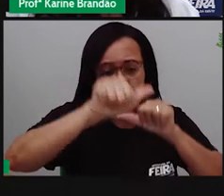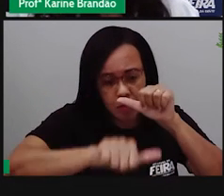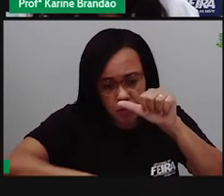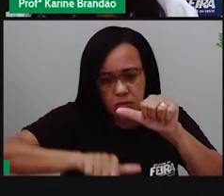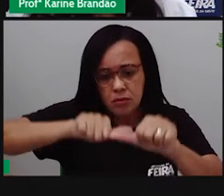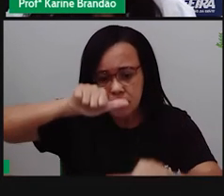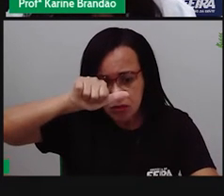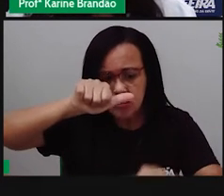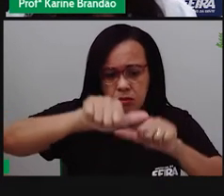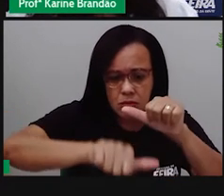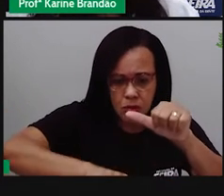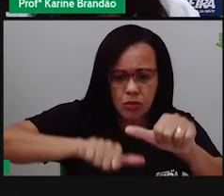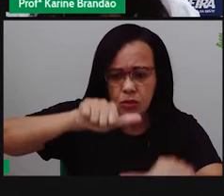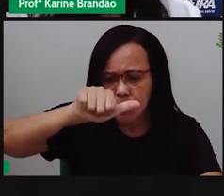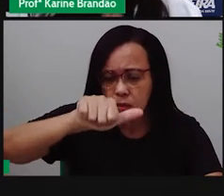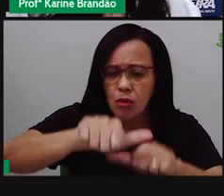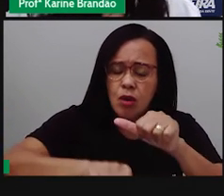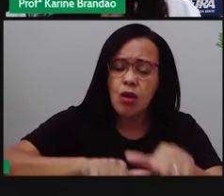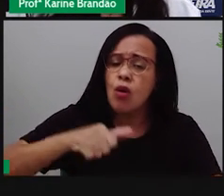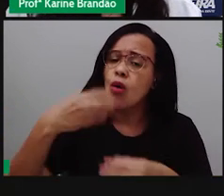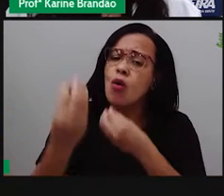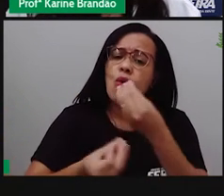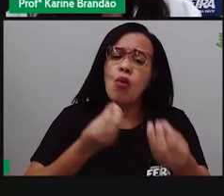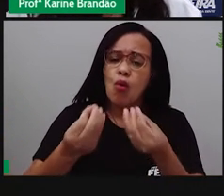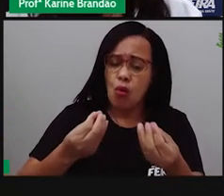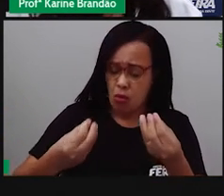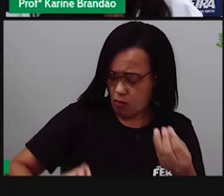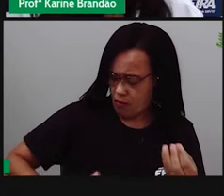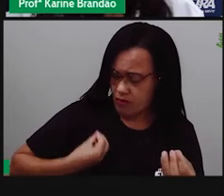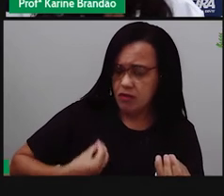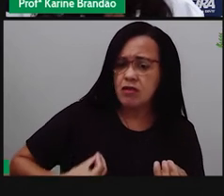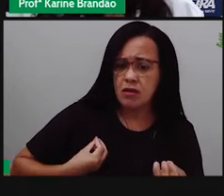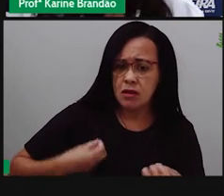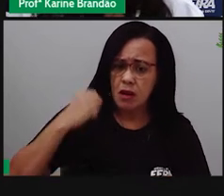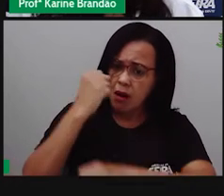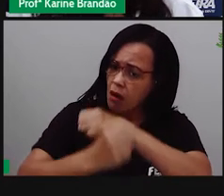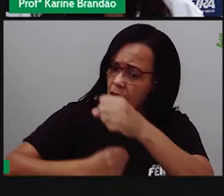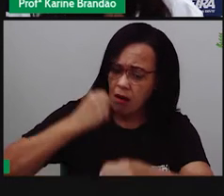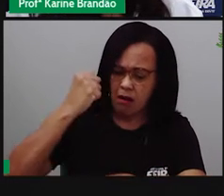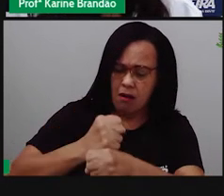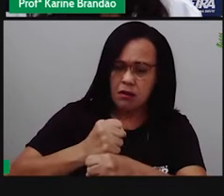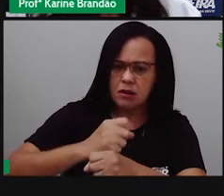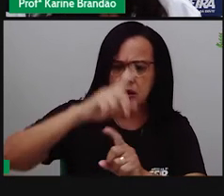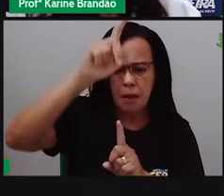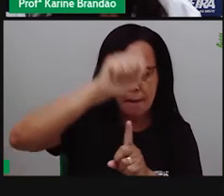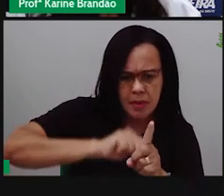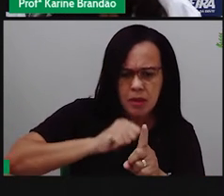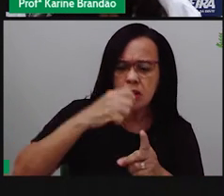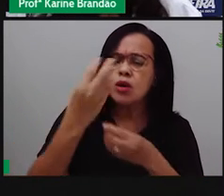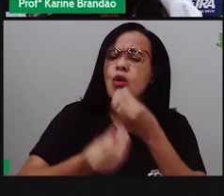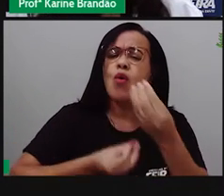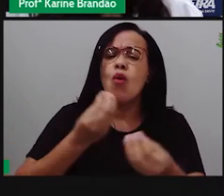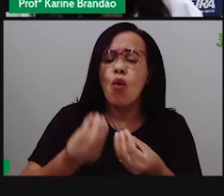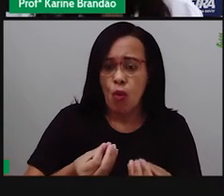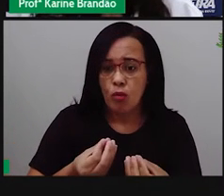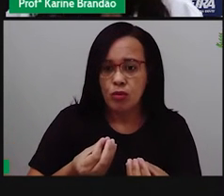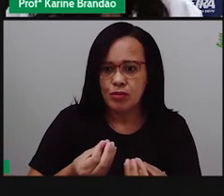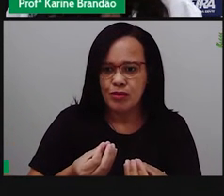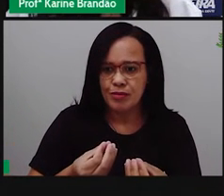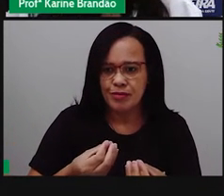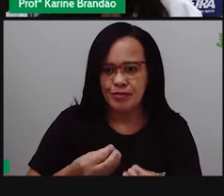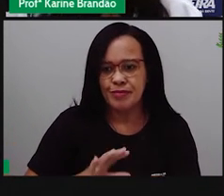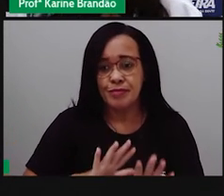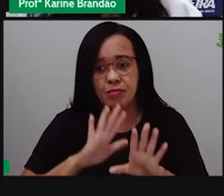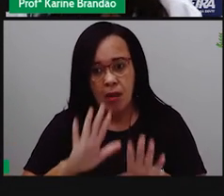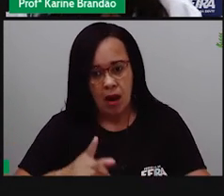uma vida? É o tempo de um ano, de um mês? Não. O tempo aqui, a gente pensa num tempo geológico, um tempo